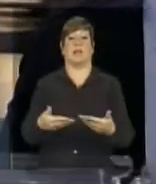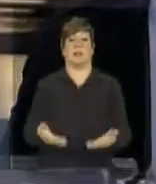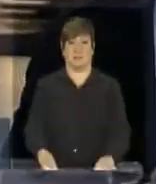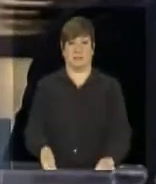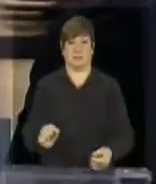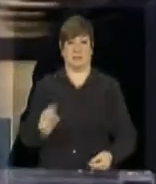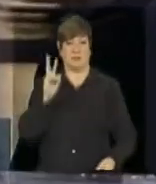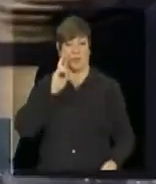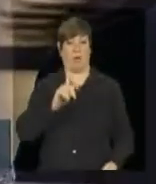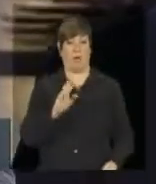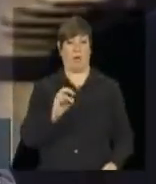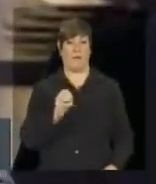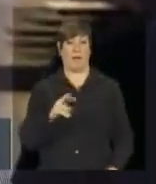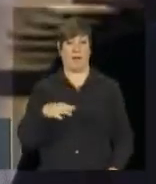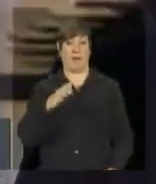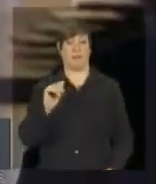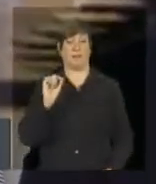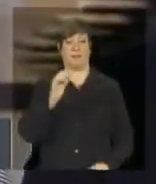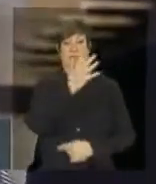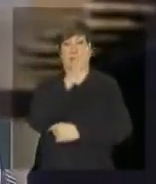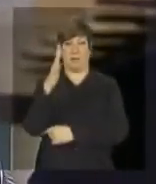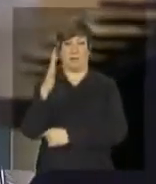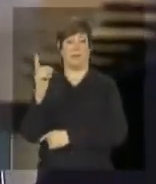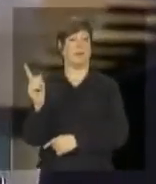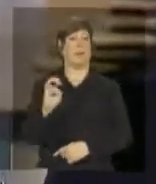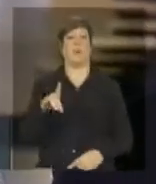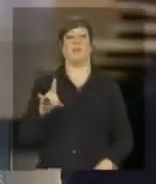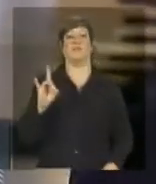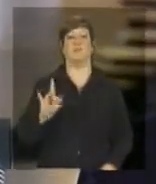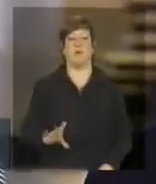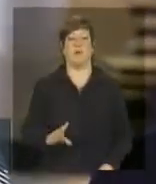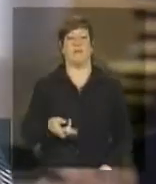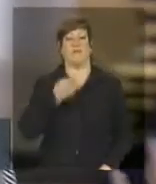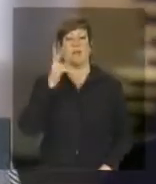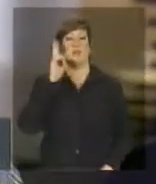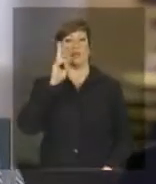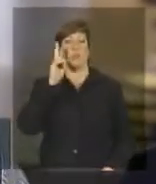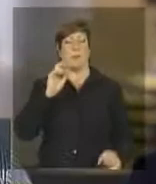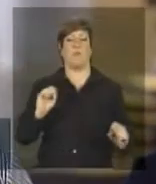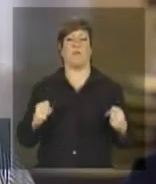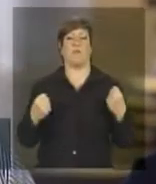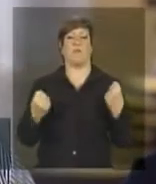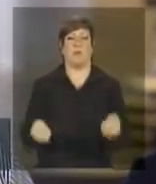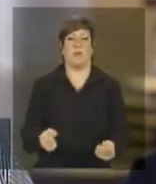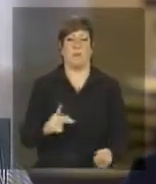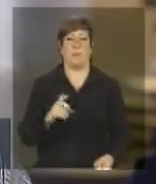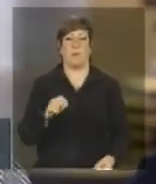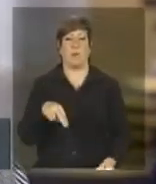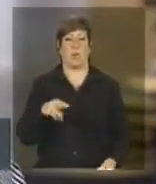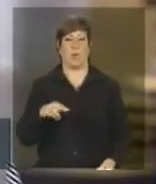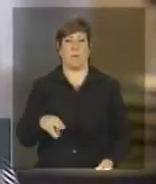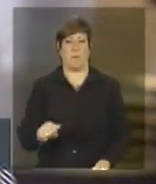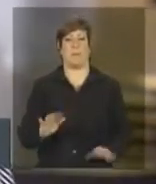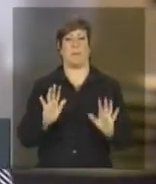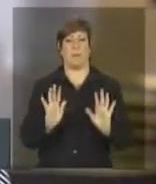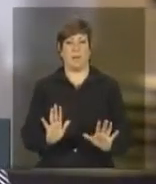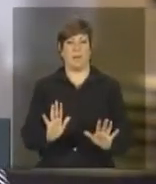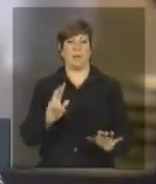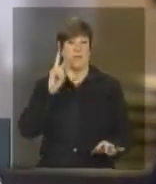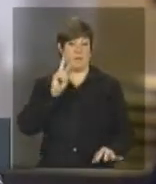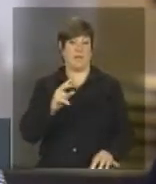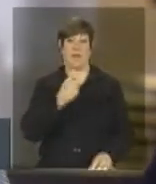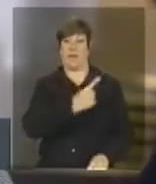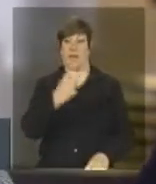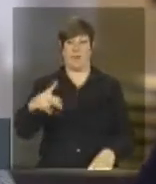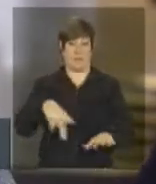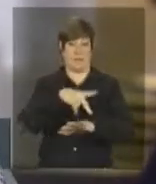na governança ambiental não se trata apenas de falarmos do fortalecimento do PNUMA se trata de olhar para dentro dos países